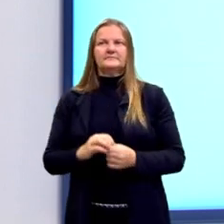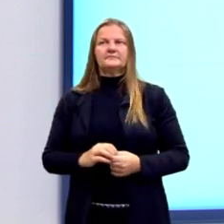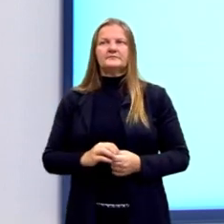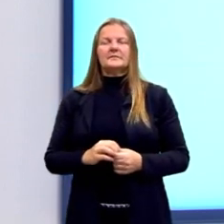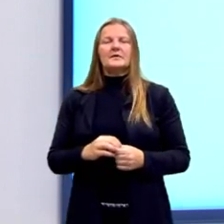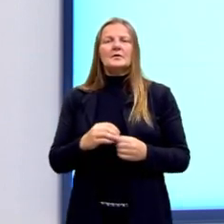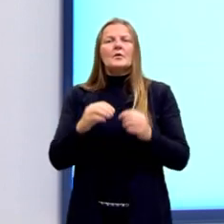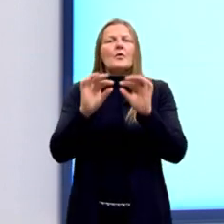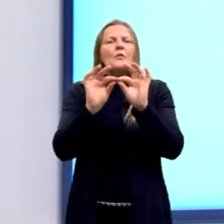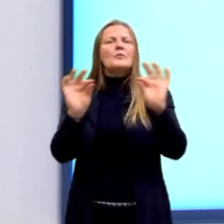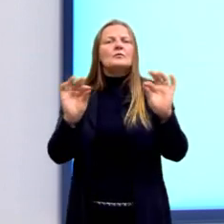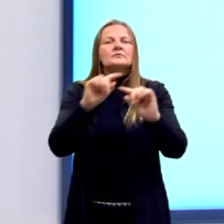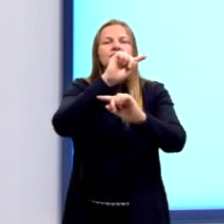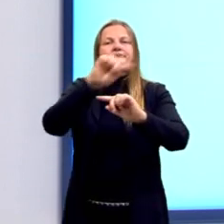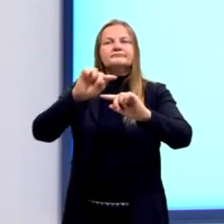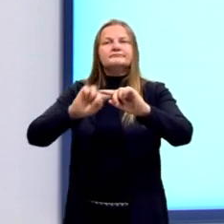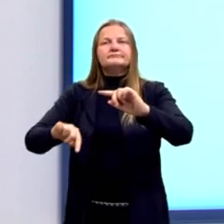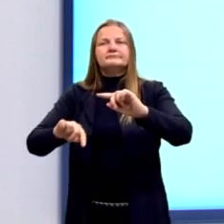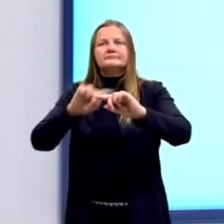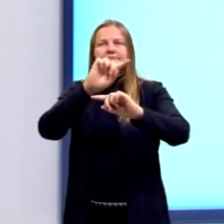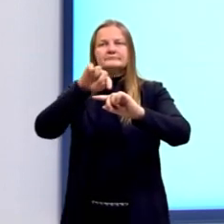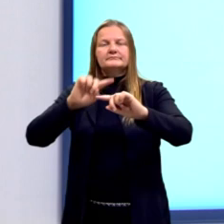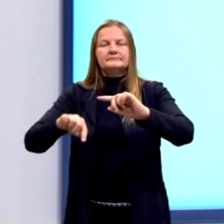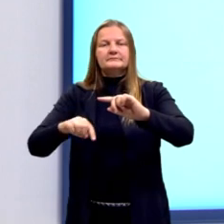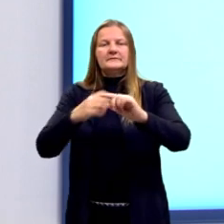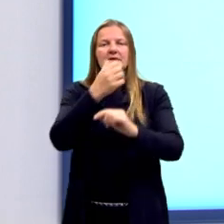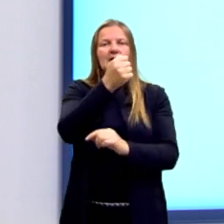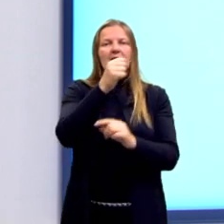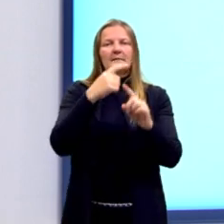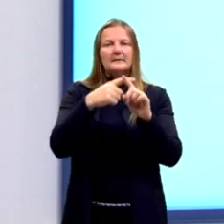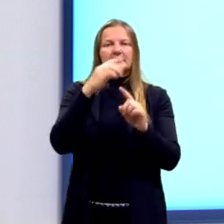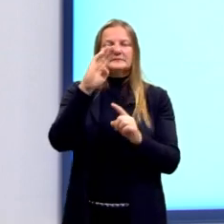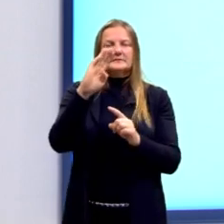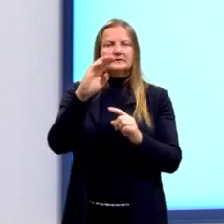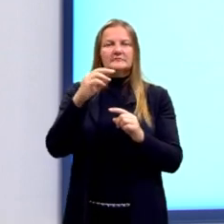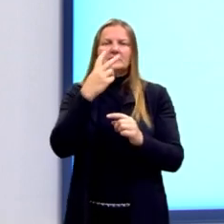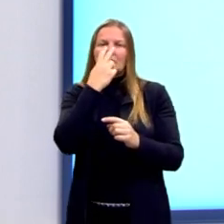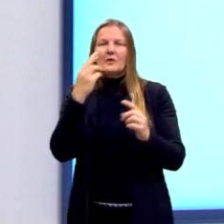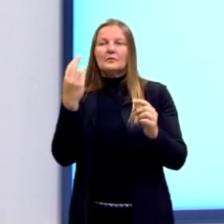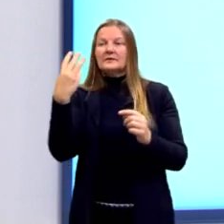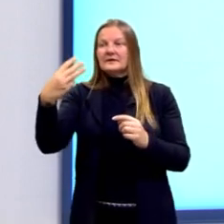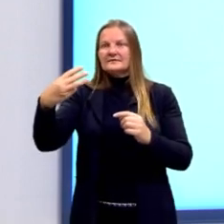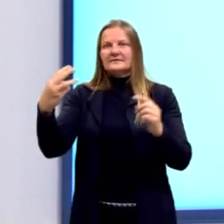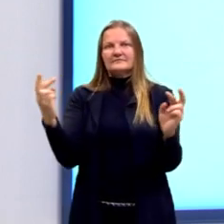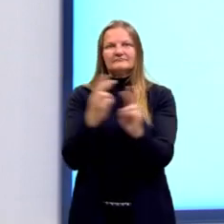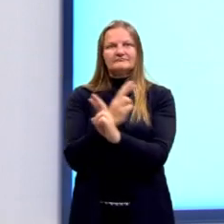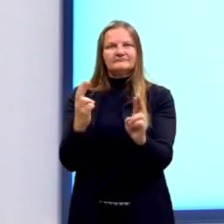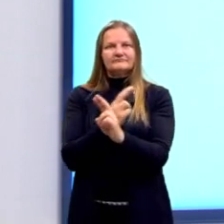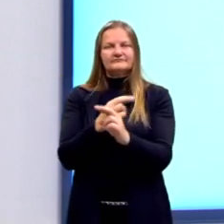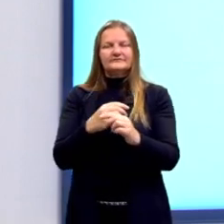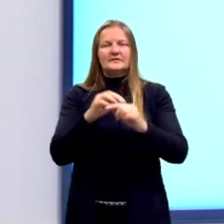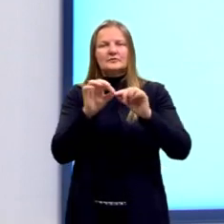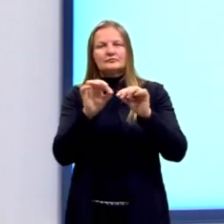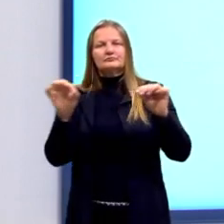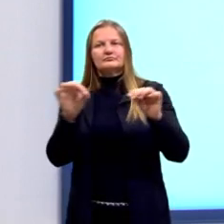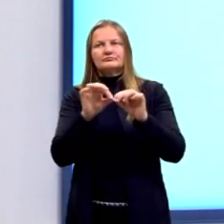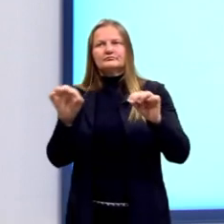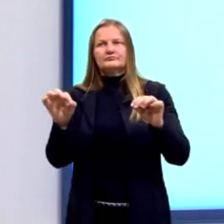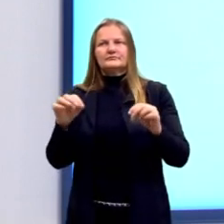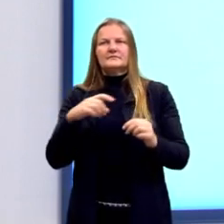Para simplificar, nós sabemos que A mais B representa a terceira relação, então, tem exatamente o comprimento C.